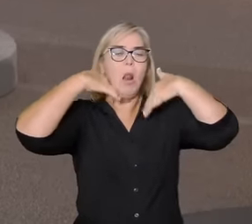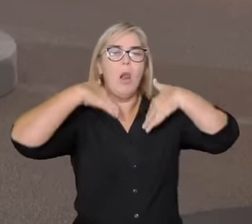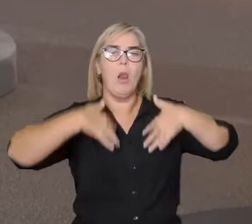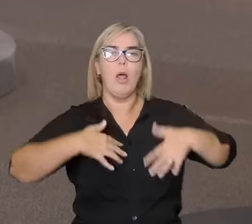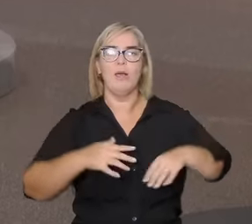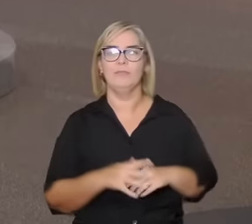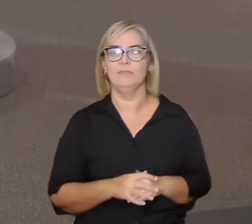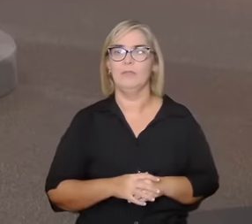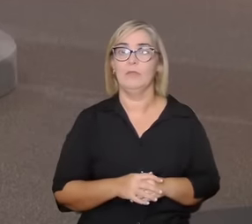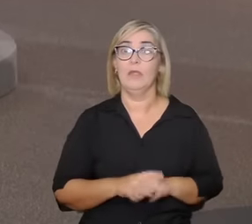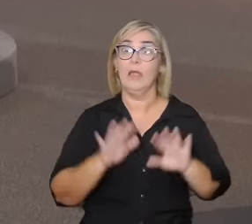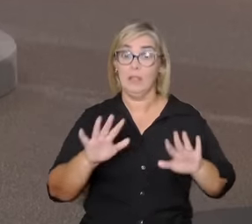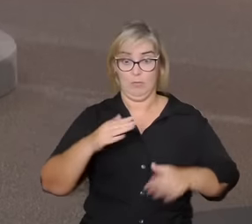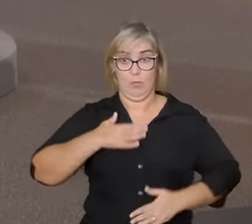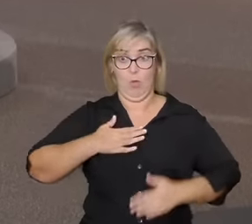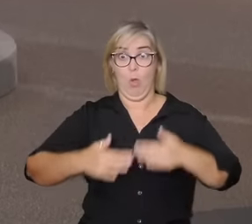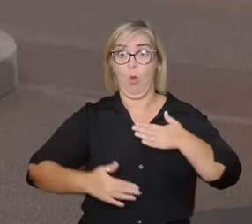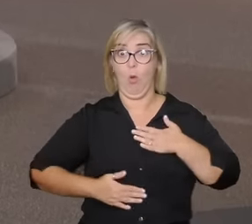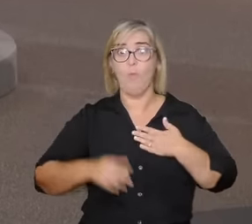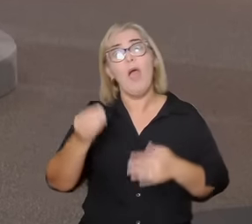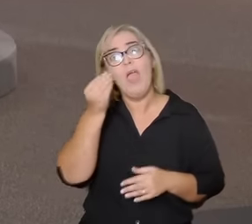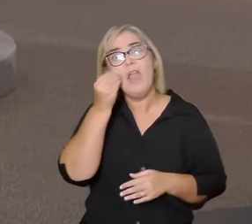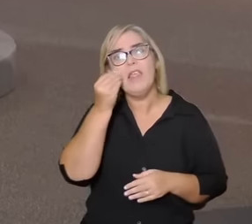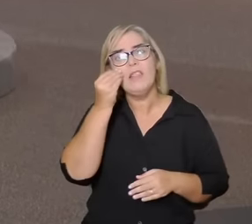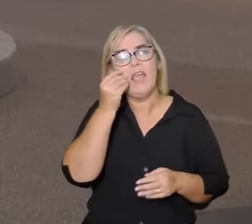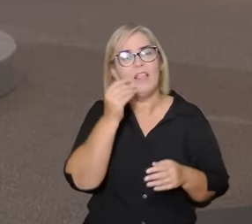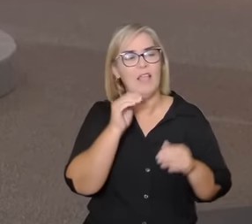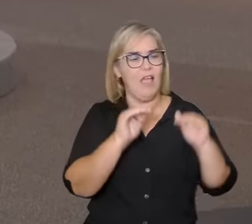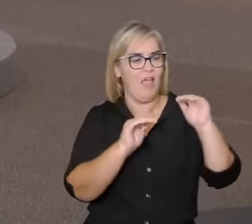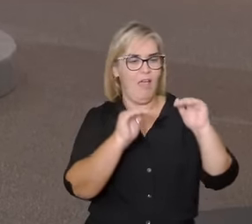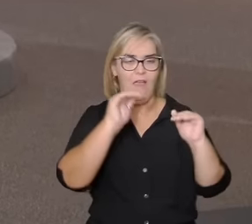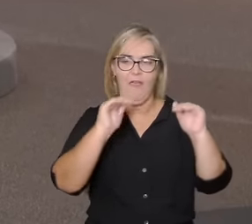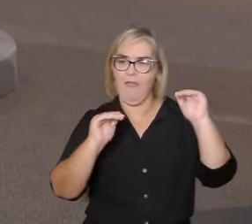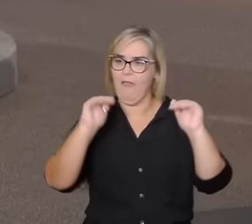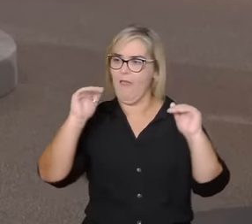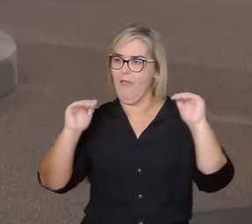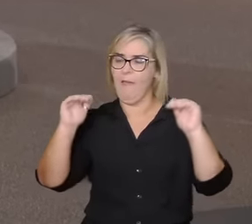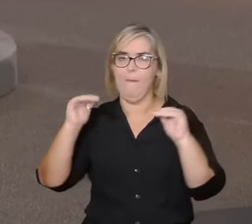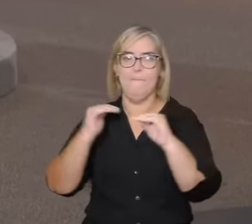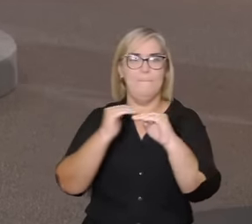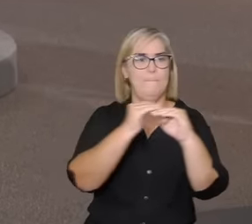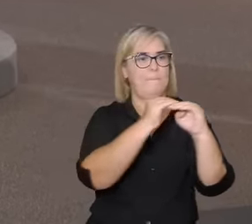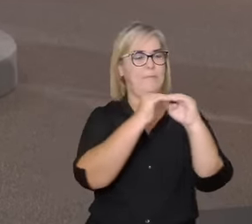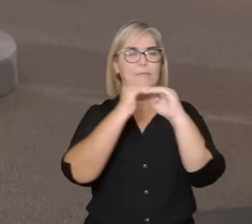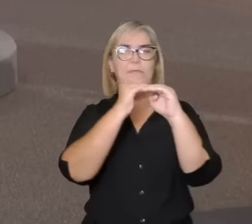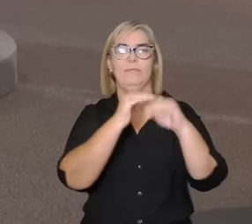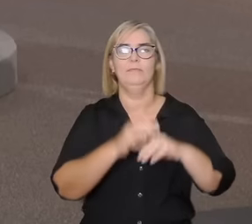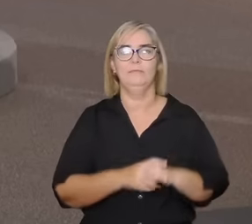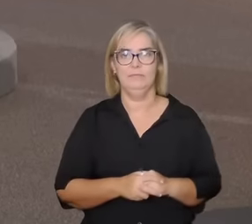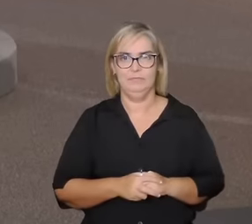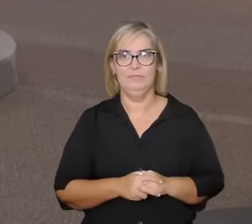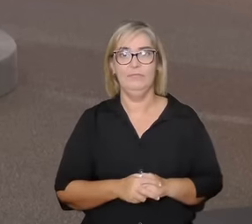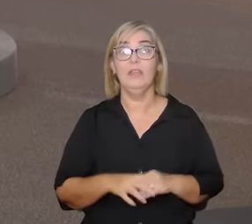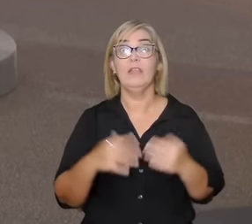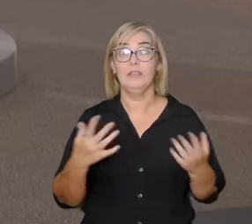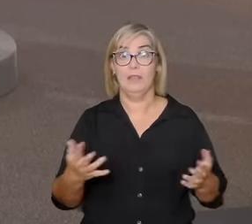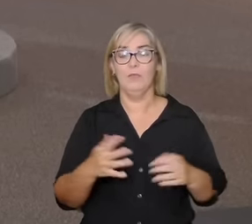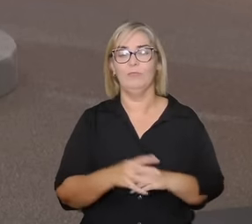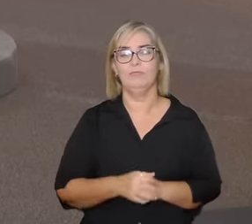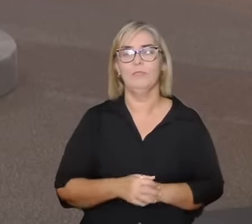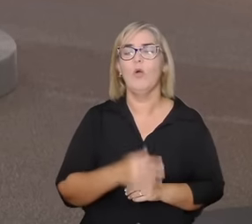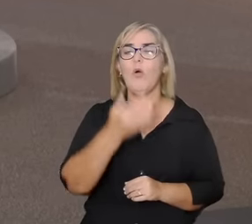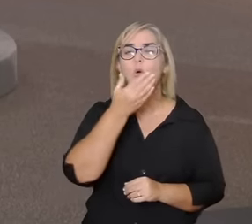então o Urumilá o tempo inteiro ele vai escrever 256 itãs